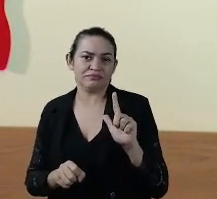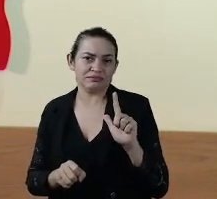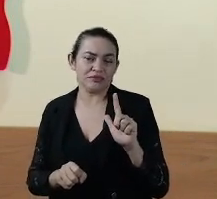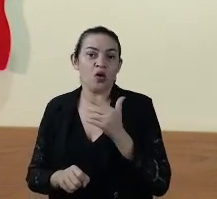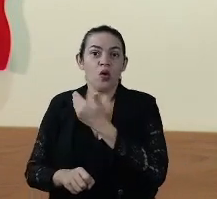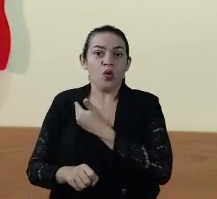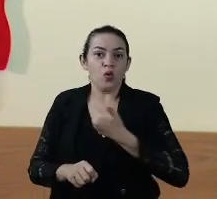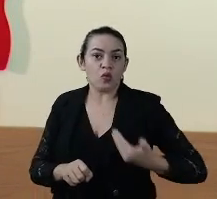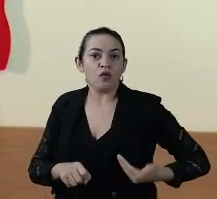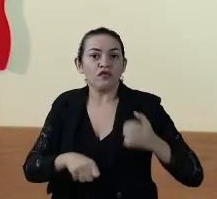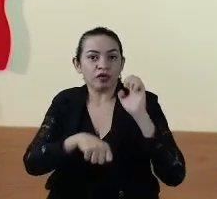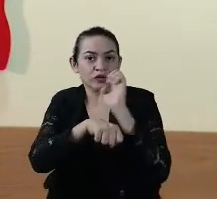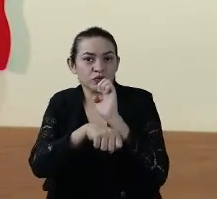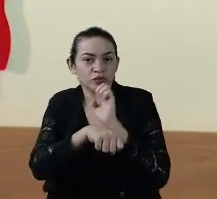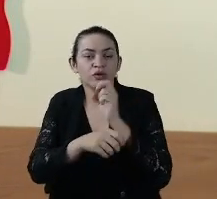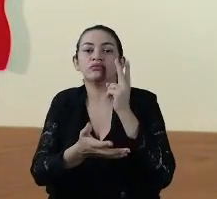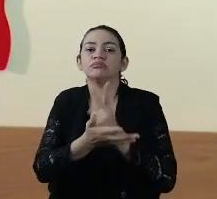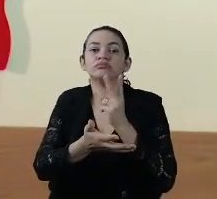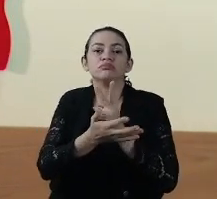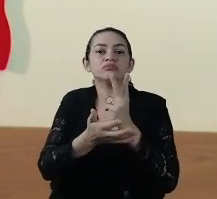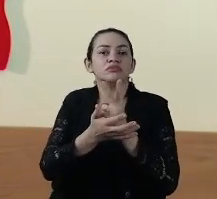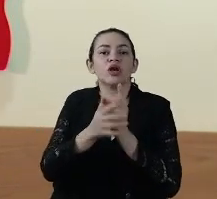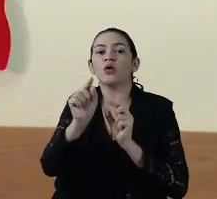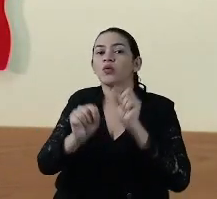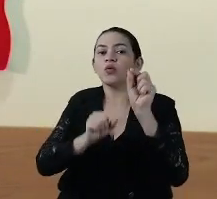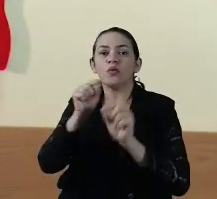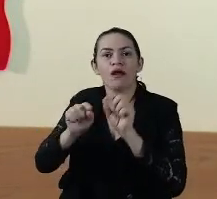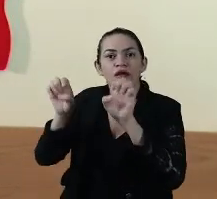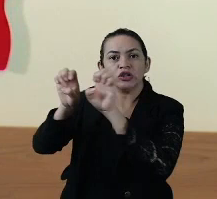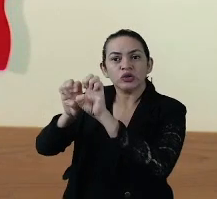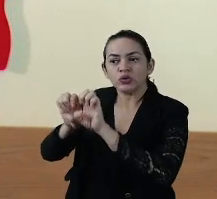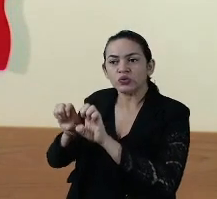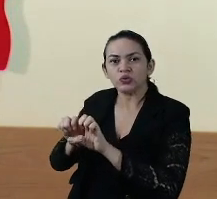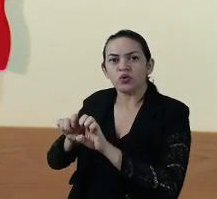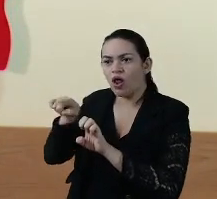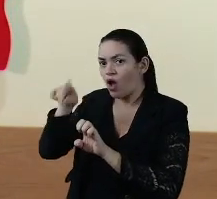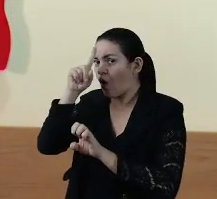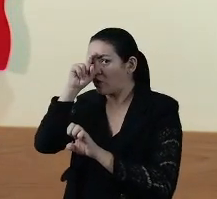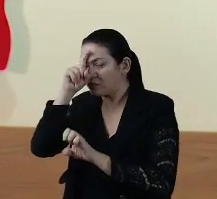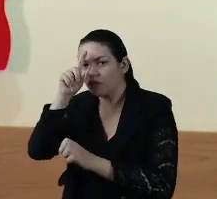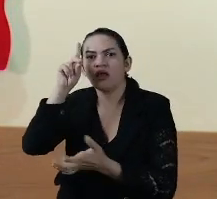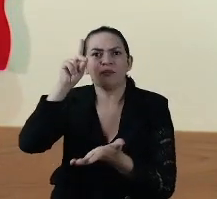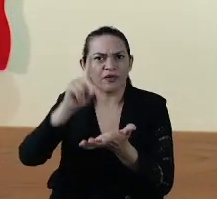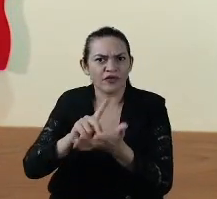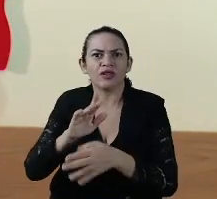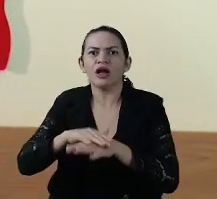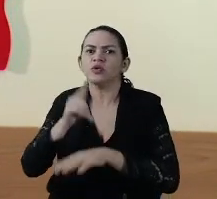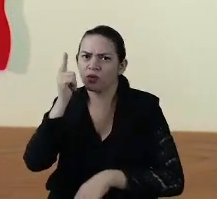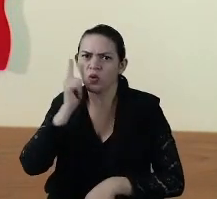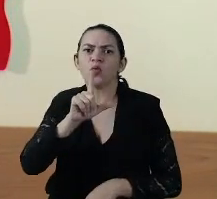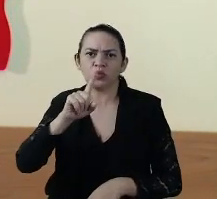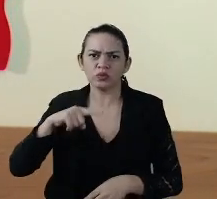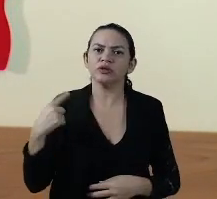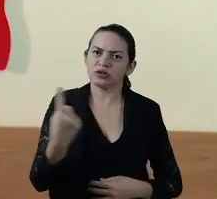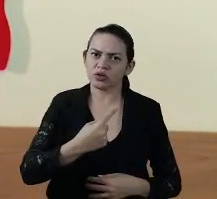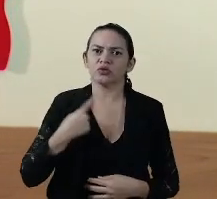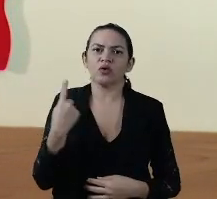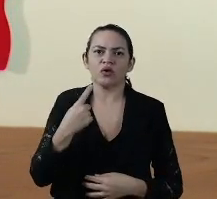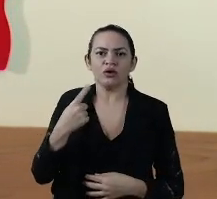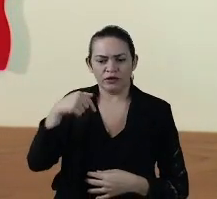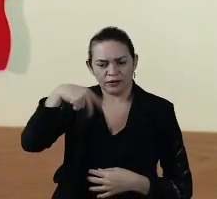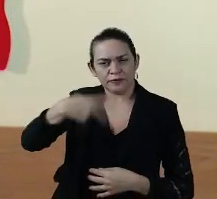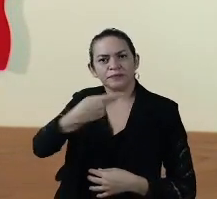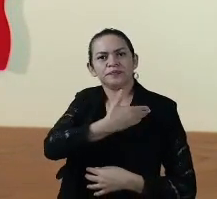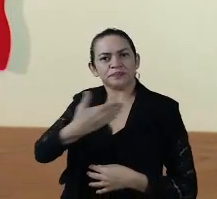O governo do Estado mantém estruturas hospitalares hoje, é uma realidade, uma conquista nossa, no